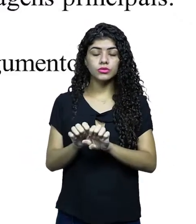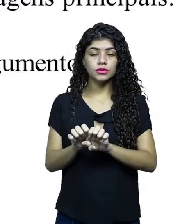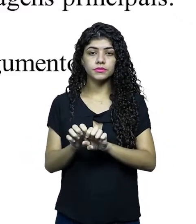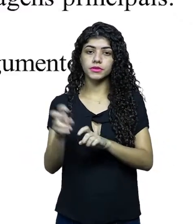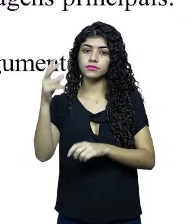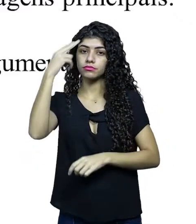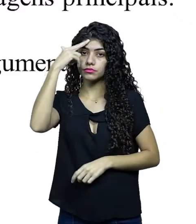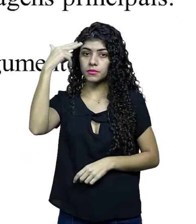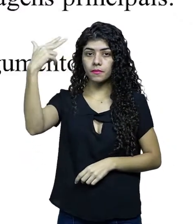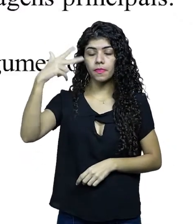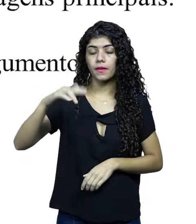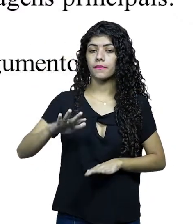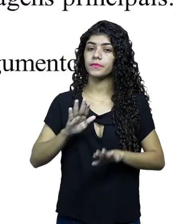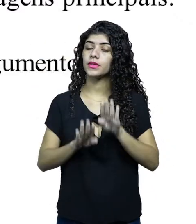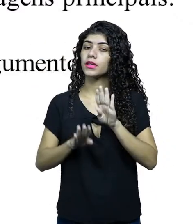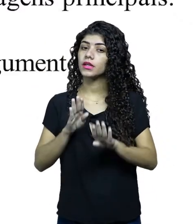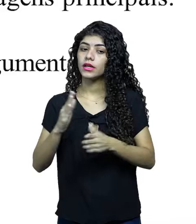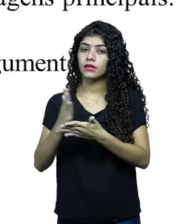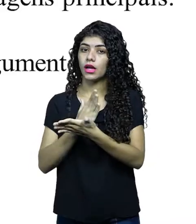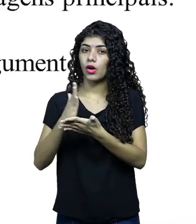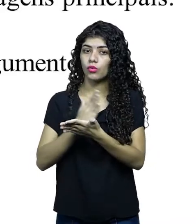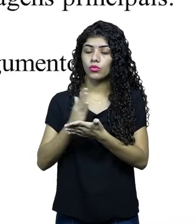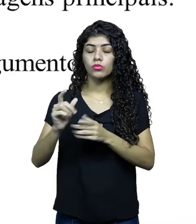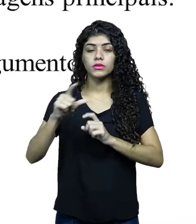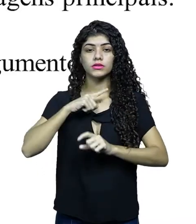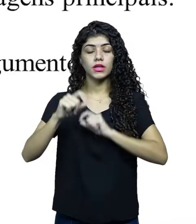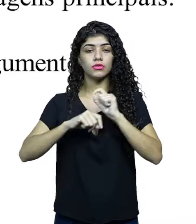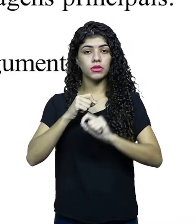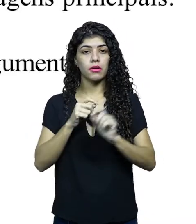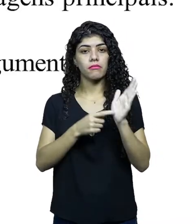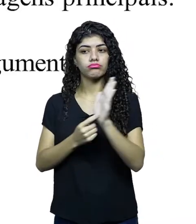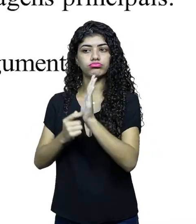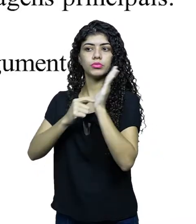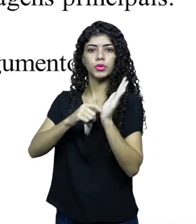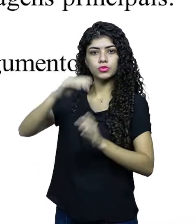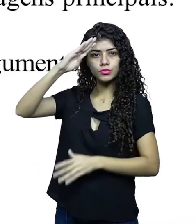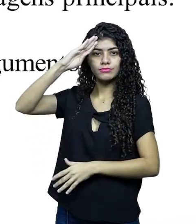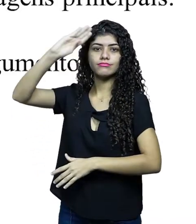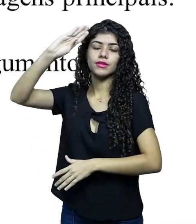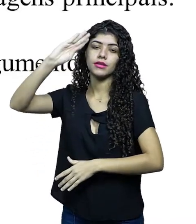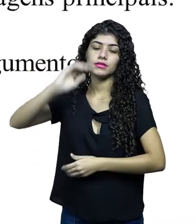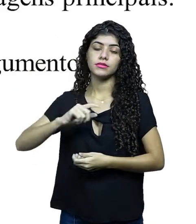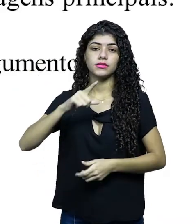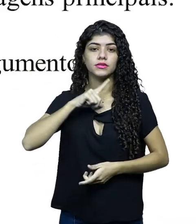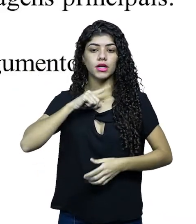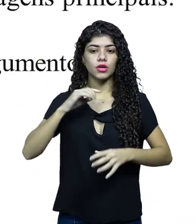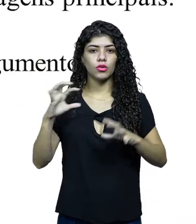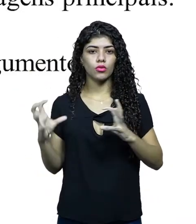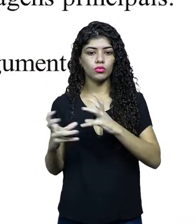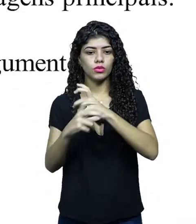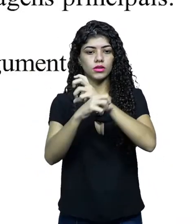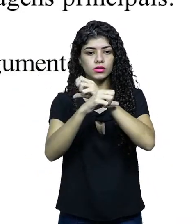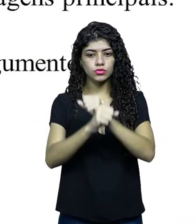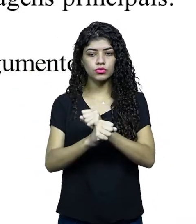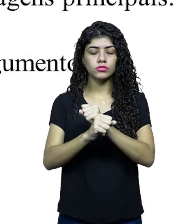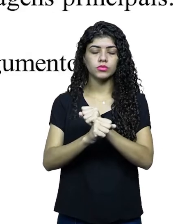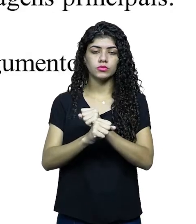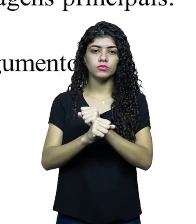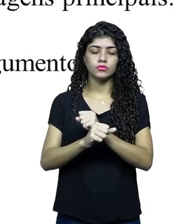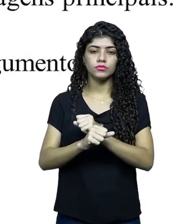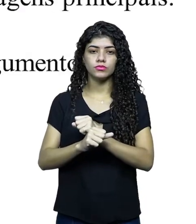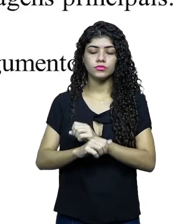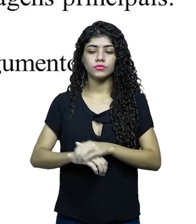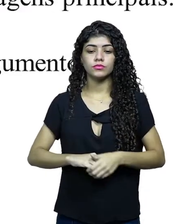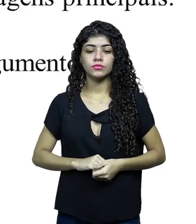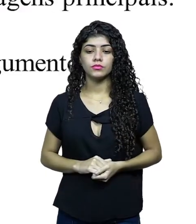narrativa da história. E algumas vezes, nem sempre, apresenta os personagens principais. É um resumo do argumento.